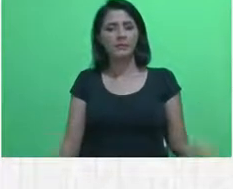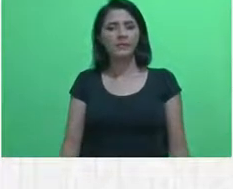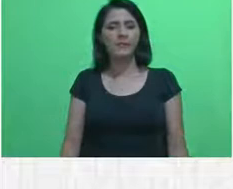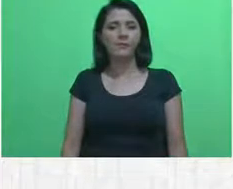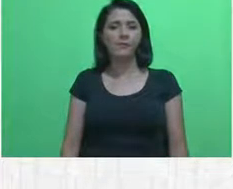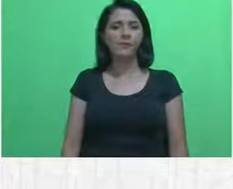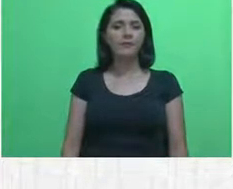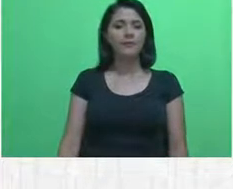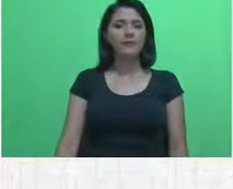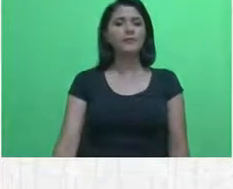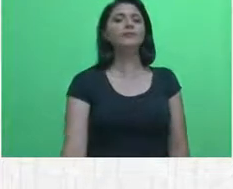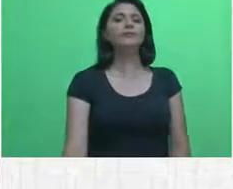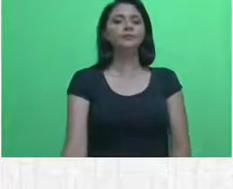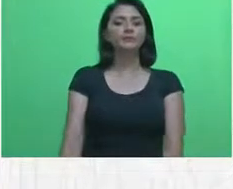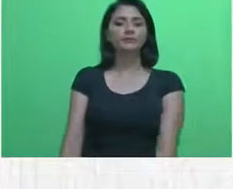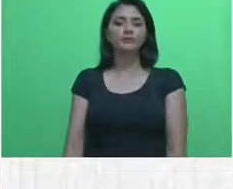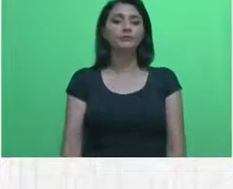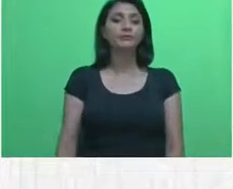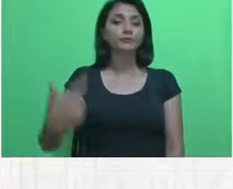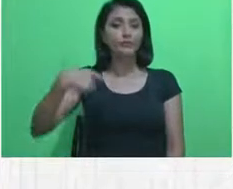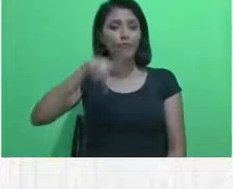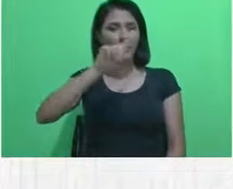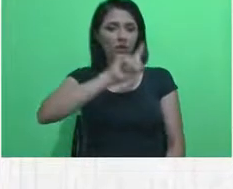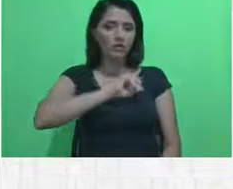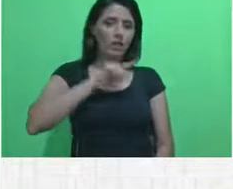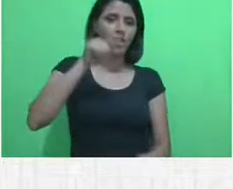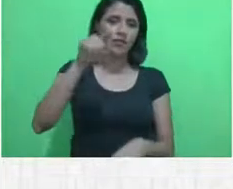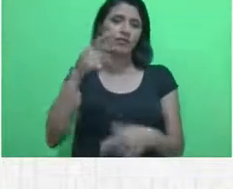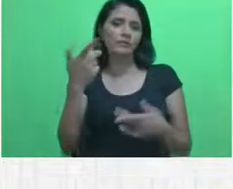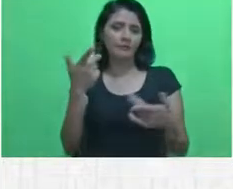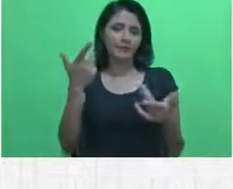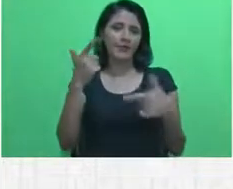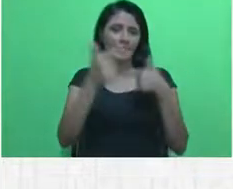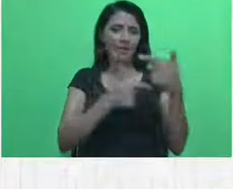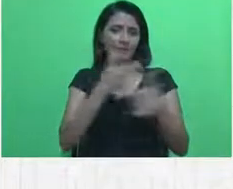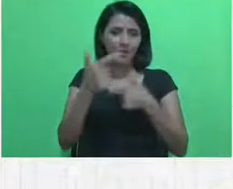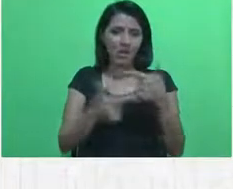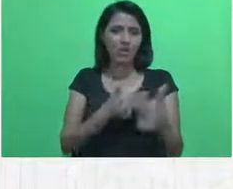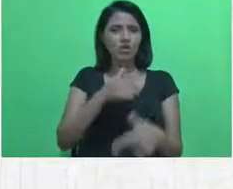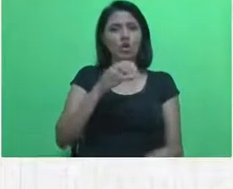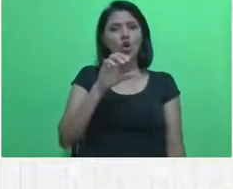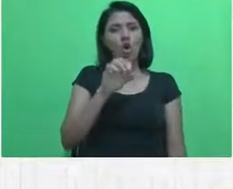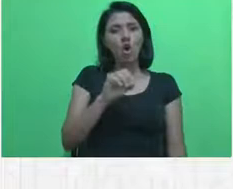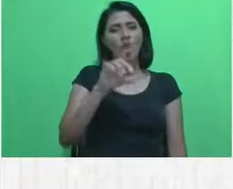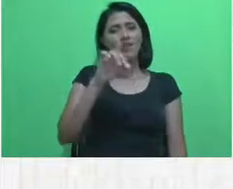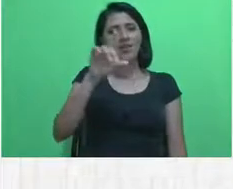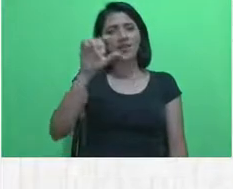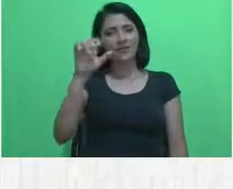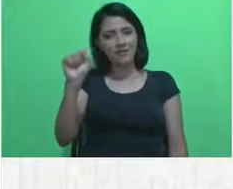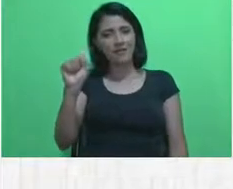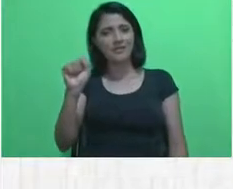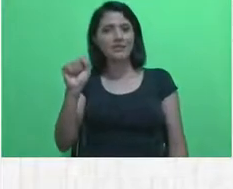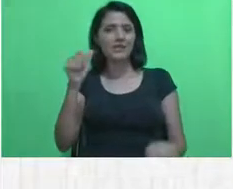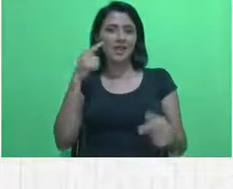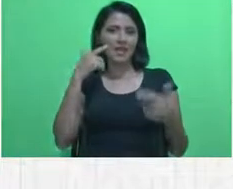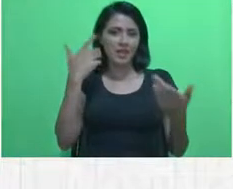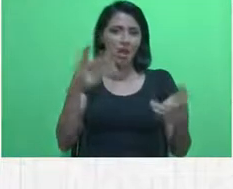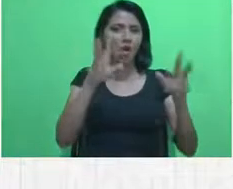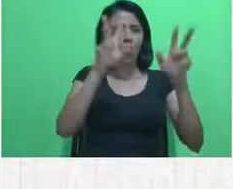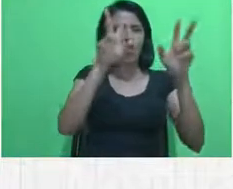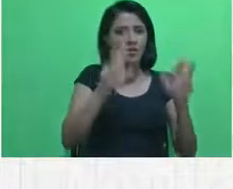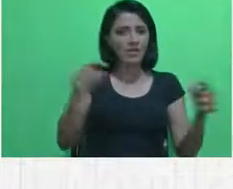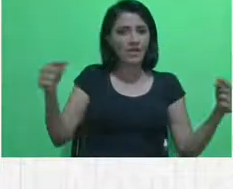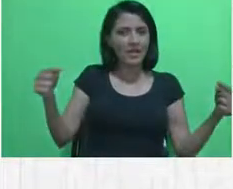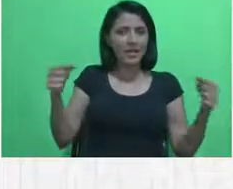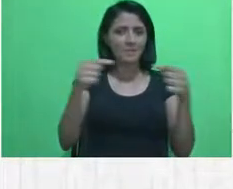como a gente trabalha no horizonte dos ODS, os TCCs foram correlacionados os temas, as metas dos